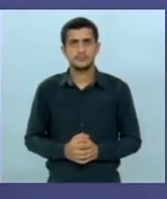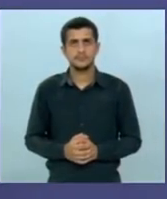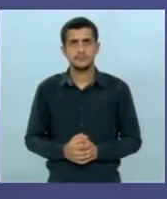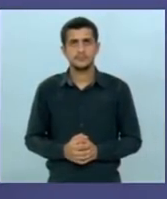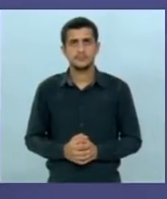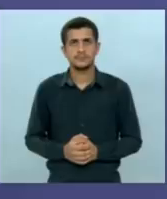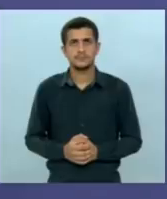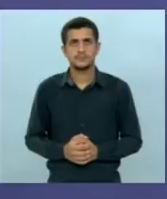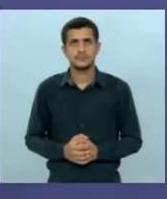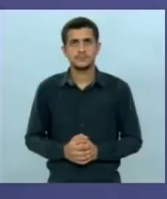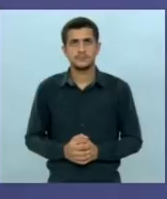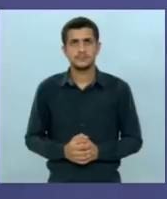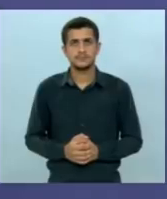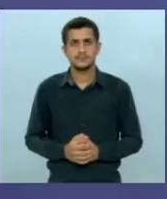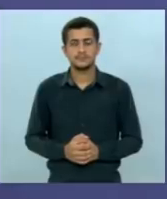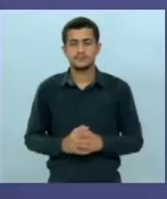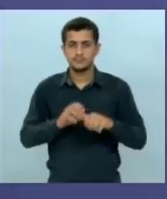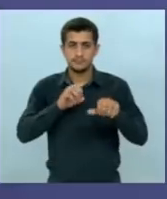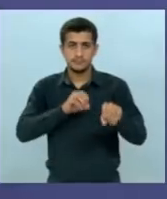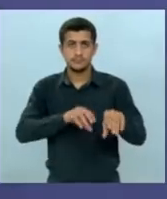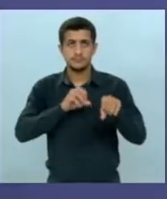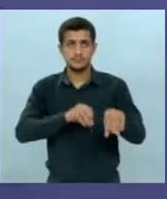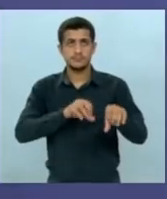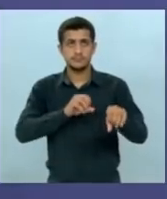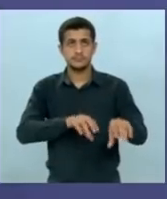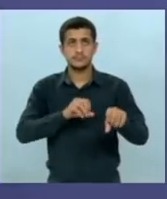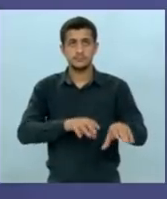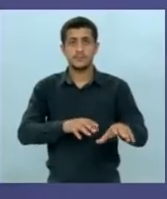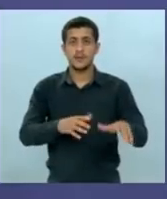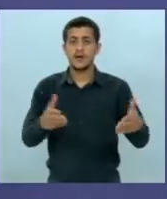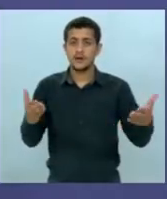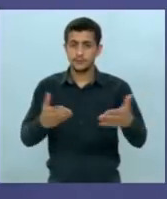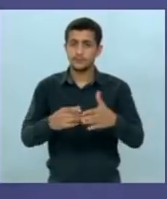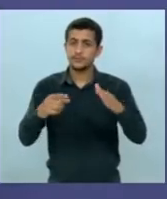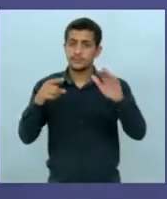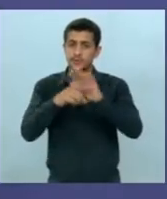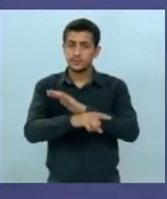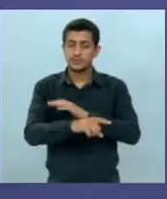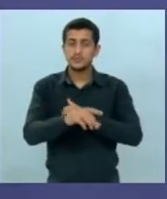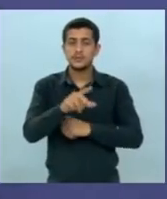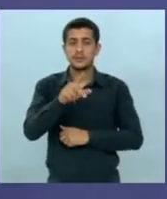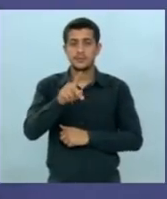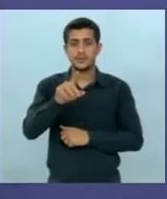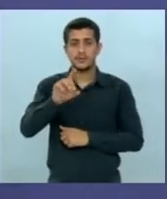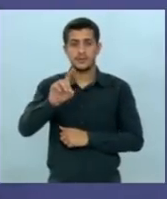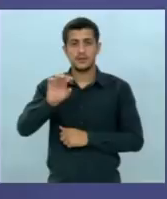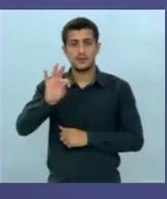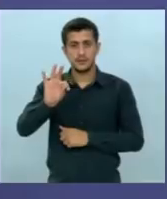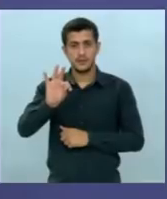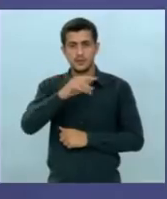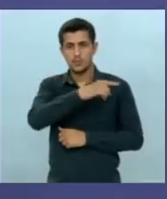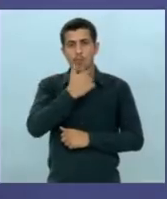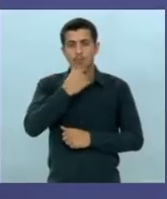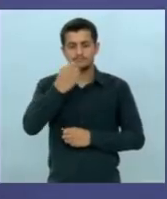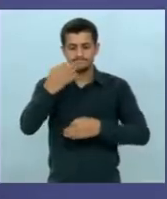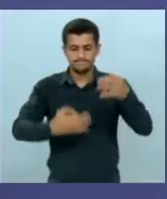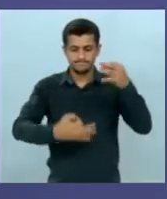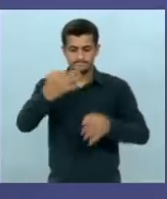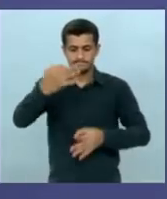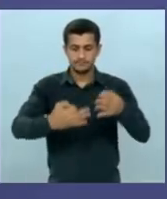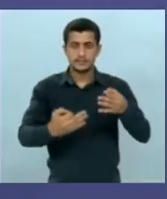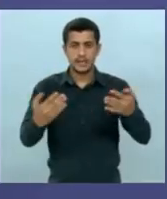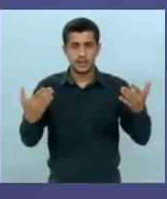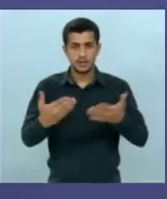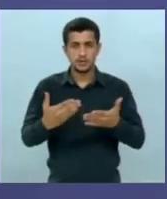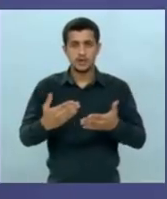é educação e quem faz a pergunta é o candidato do PDT juiz Odilon candidato o senhor tem a